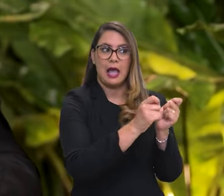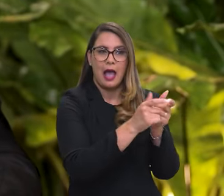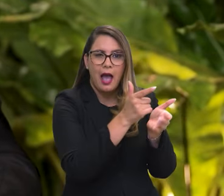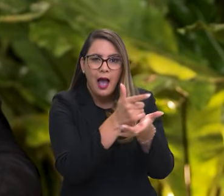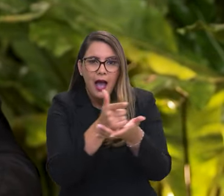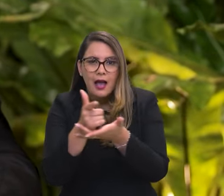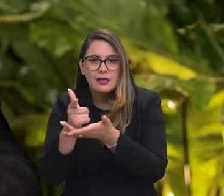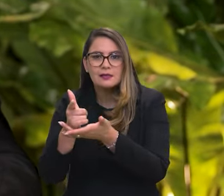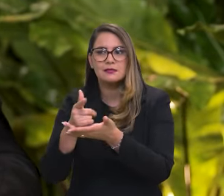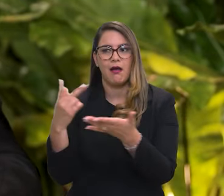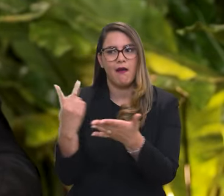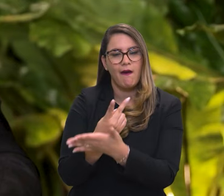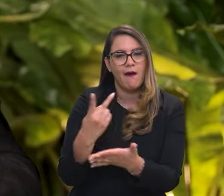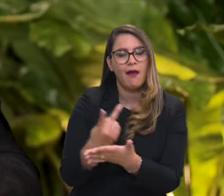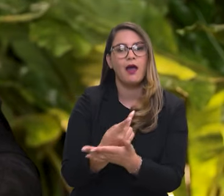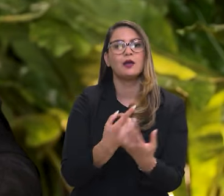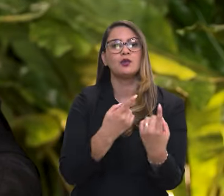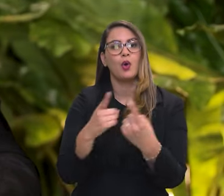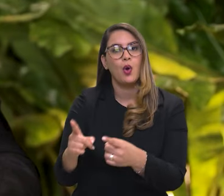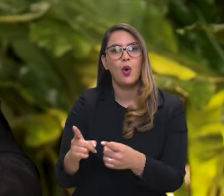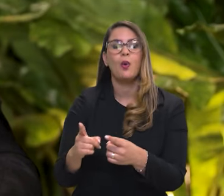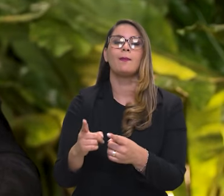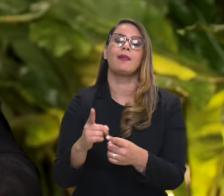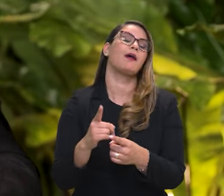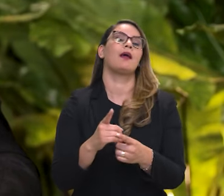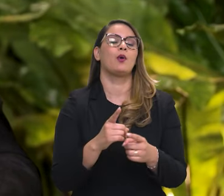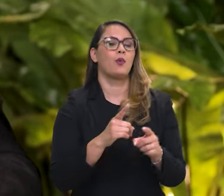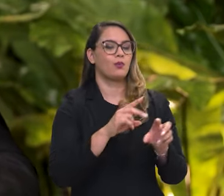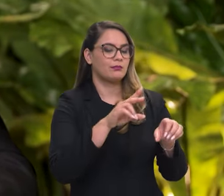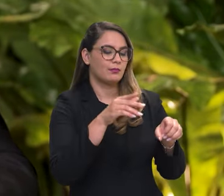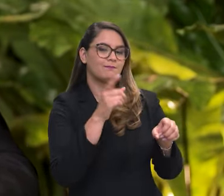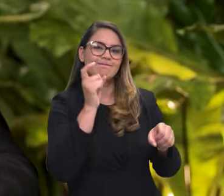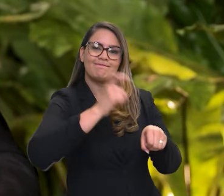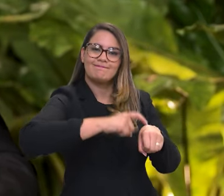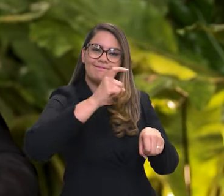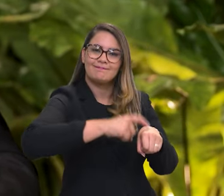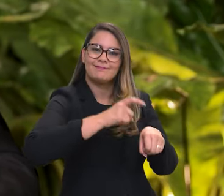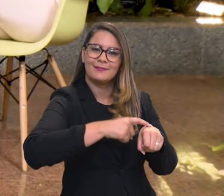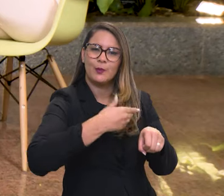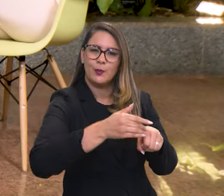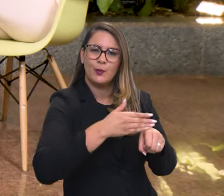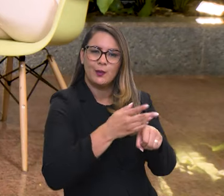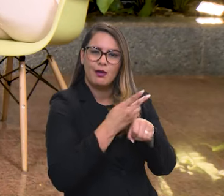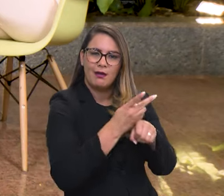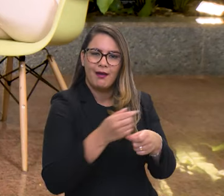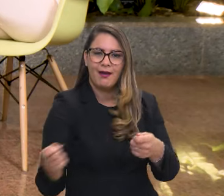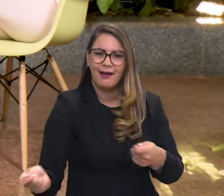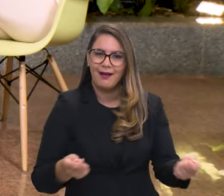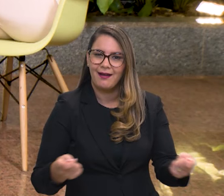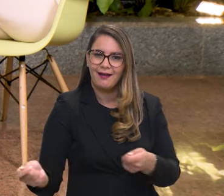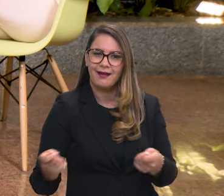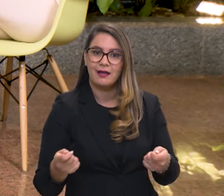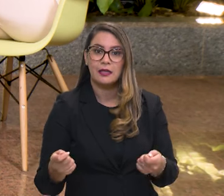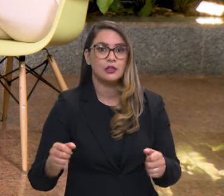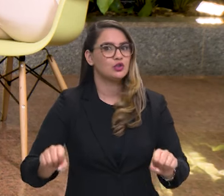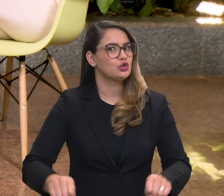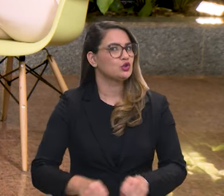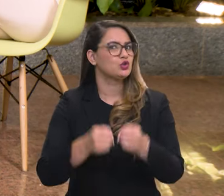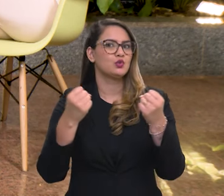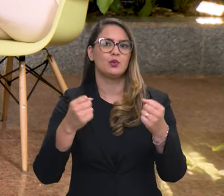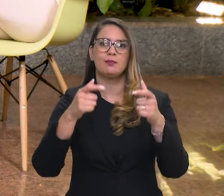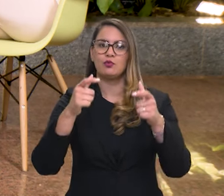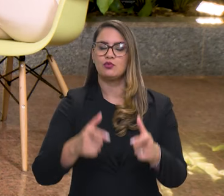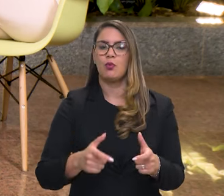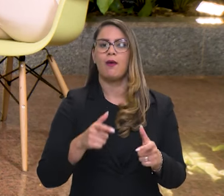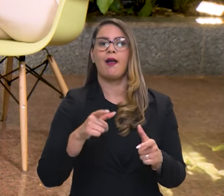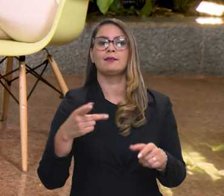ilegal, muita atividade de combate ao garimpo ilegal. Esse ano a gente já trabalhou em 109 terras indígenas. Nós destruímos